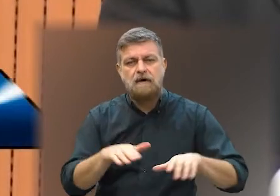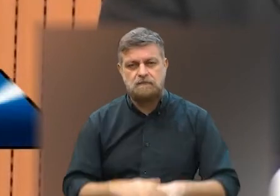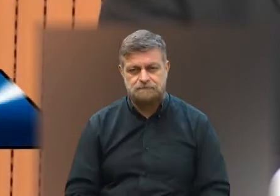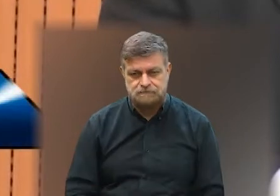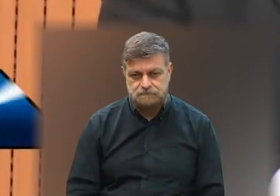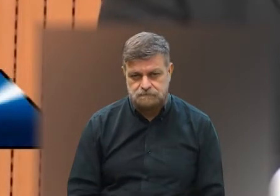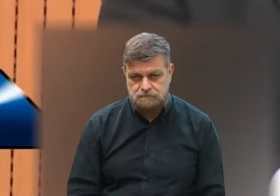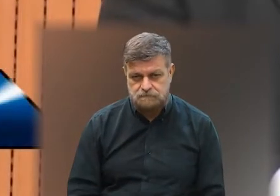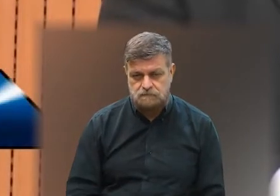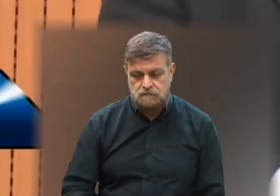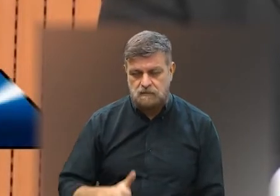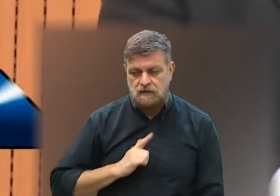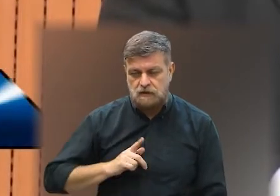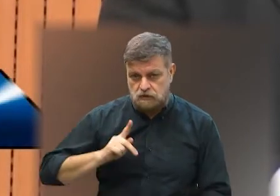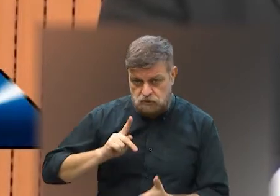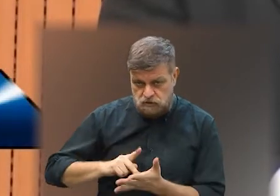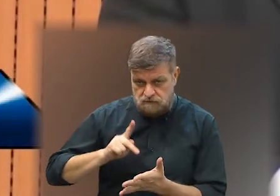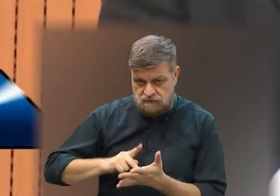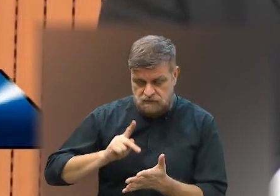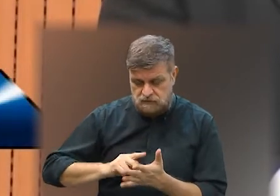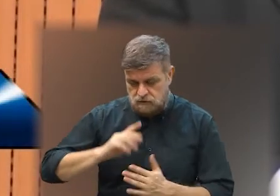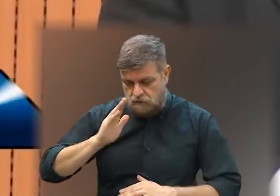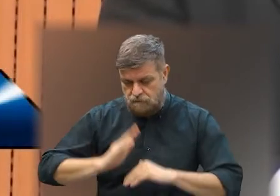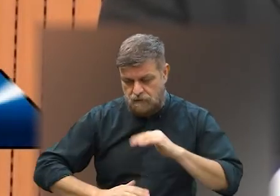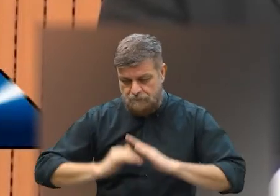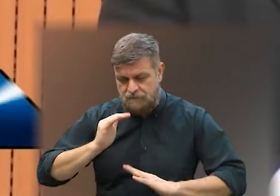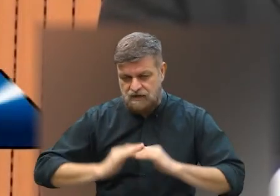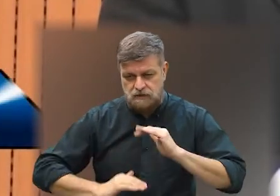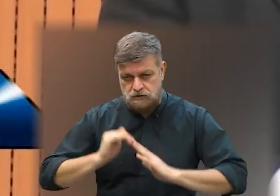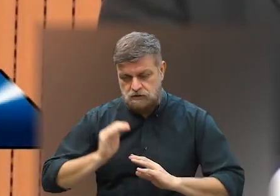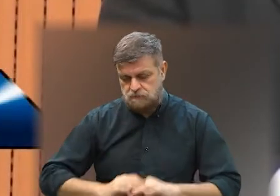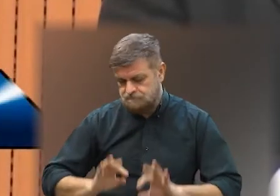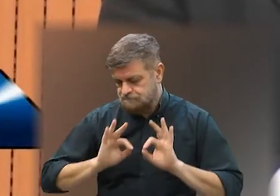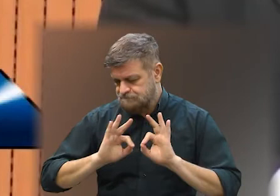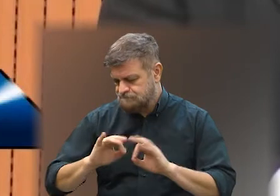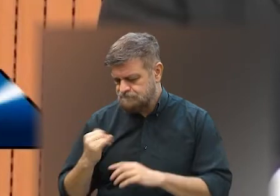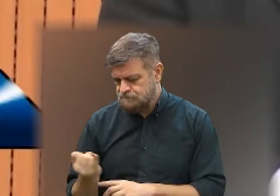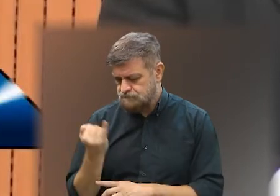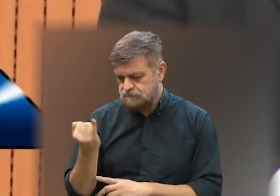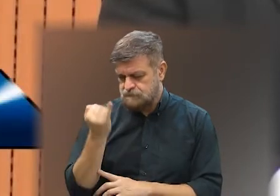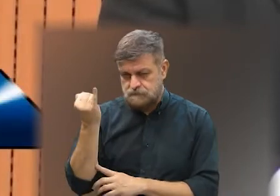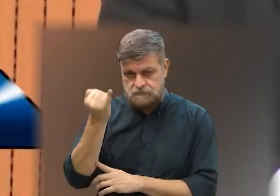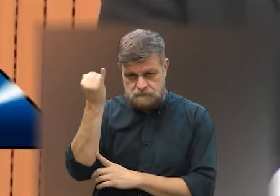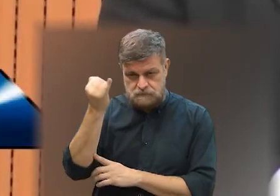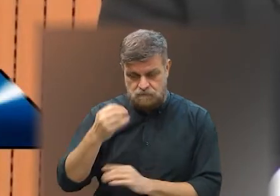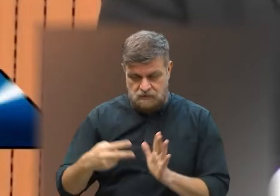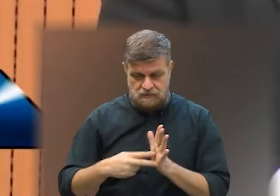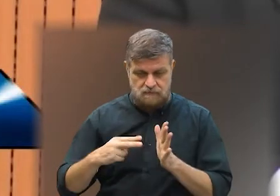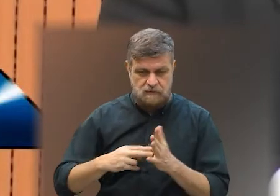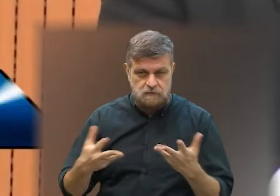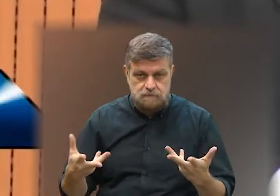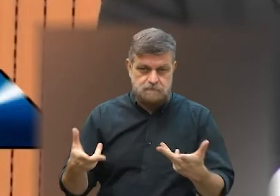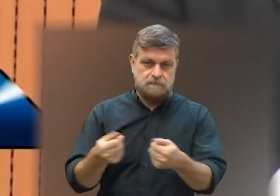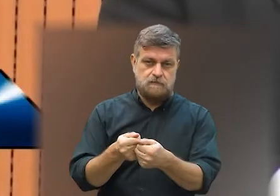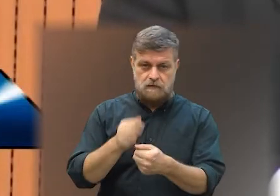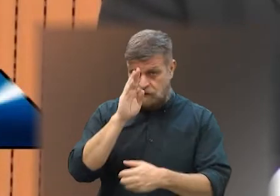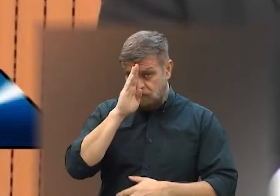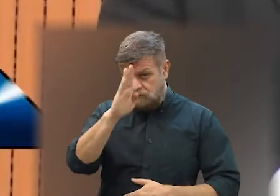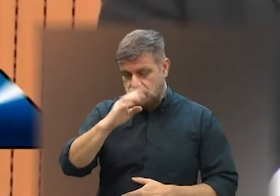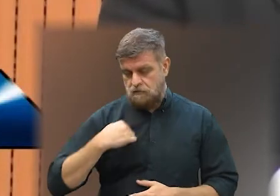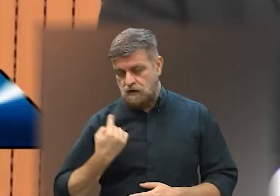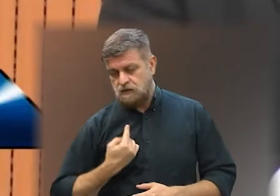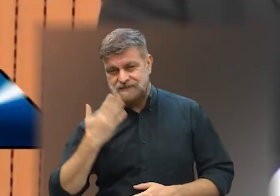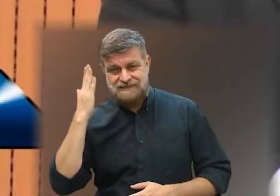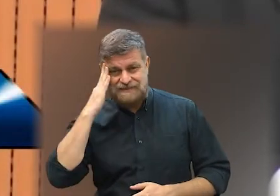derrotado no Brasil. Que possa ter sido, de fato, uma atividade bastante importante, bastante significativa,